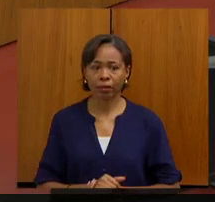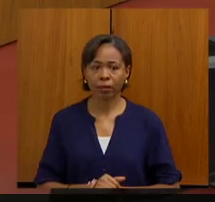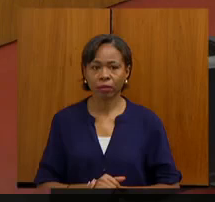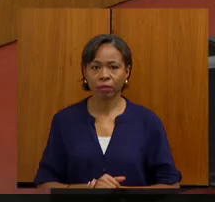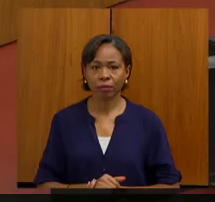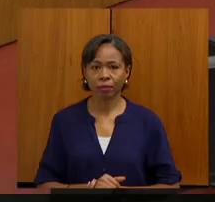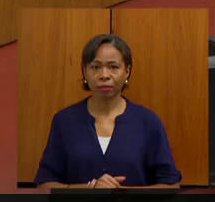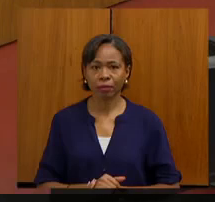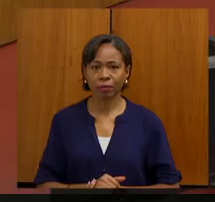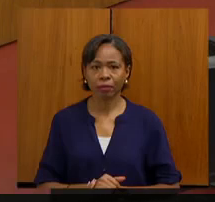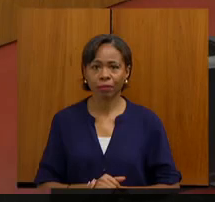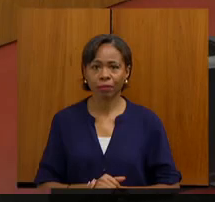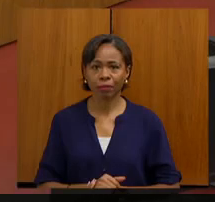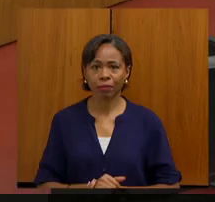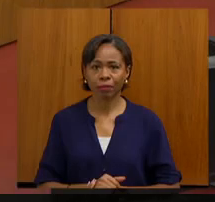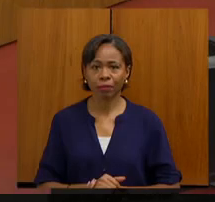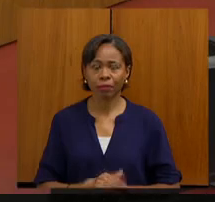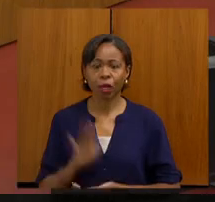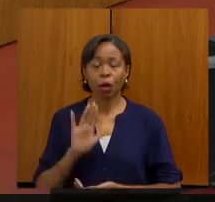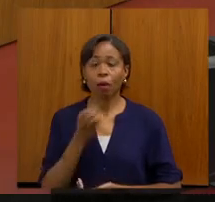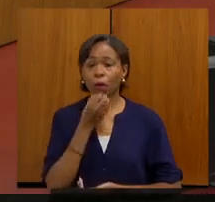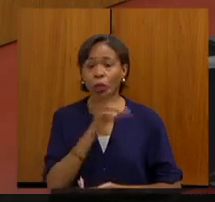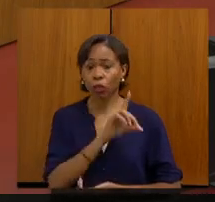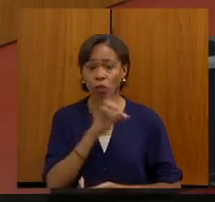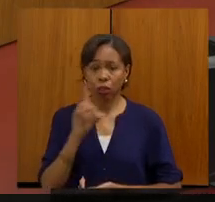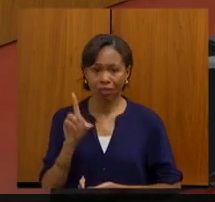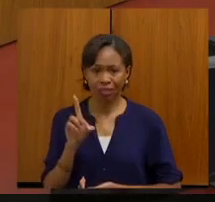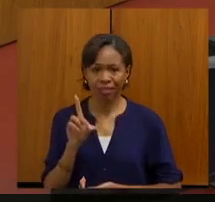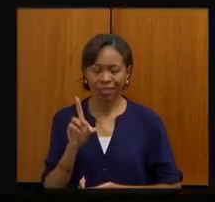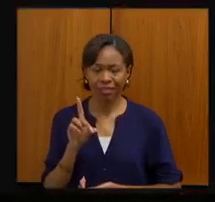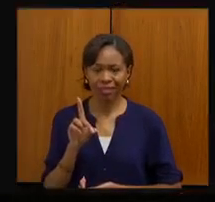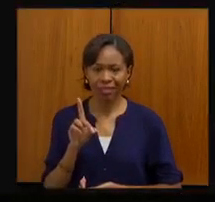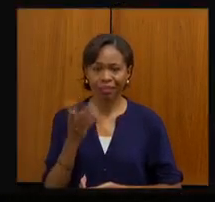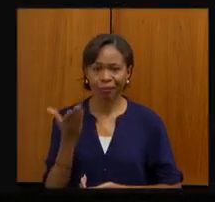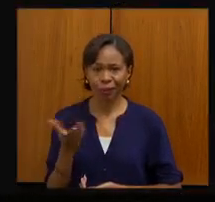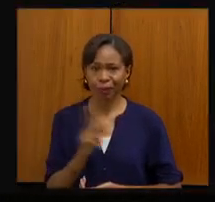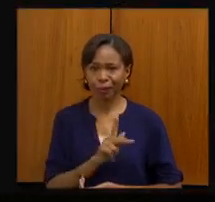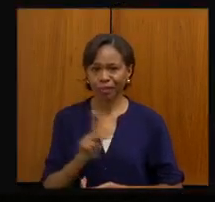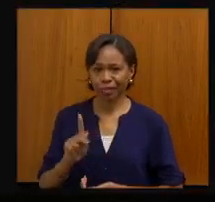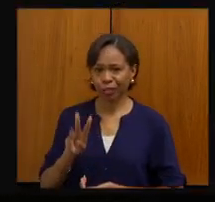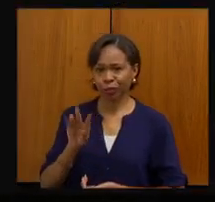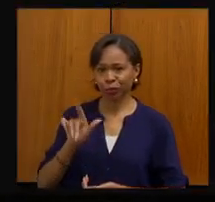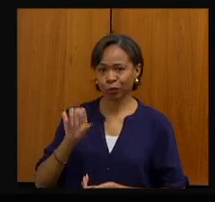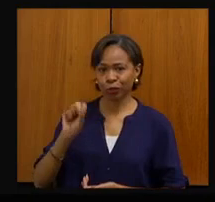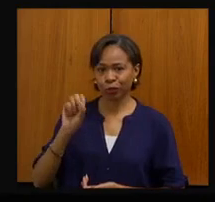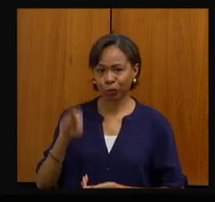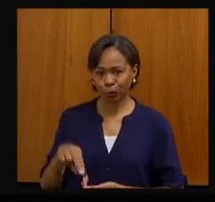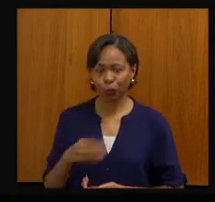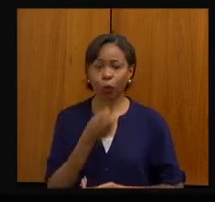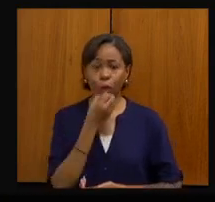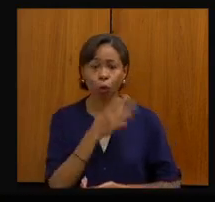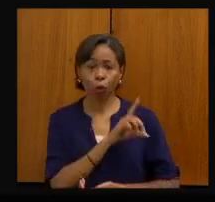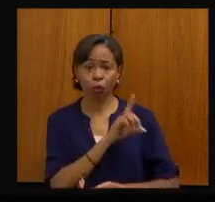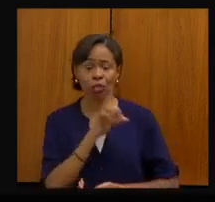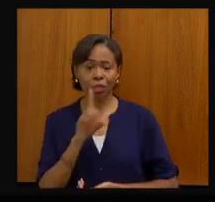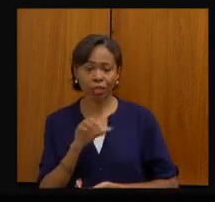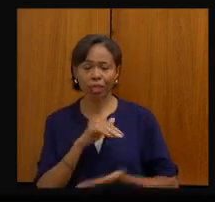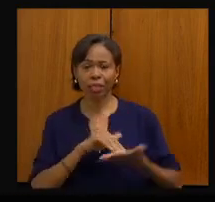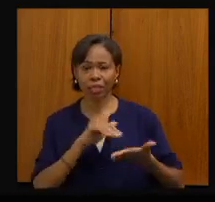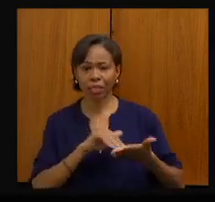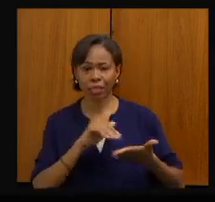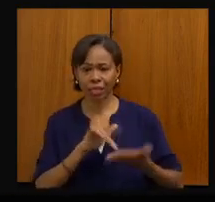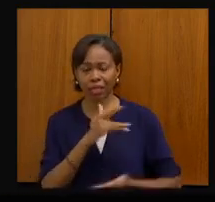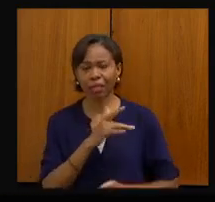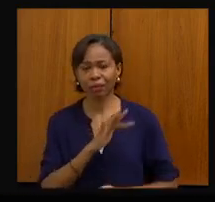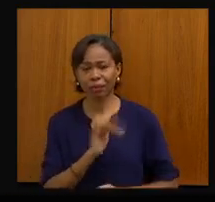Alô, bom dia, meu caro presidente, doutor Wilson, bom dia, secretário,